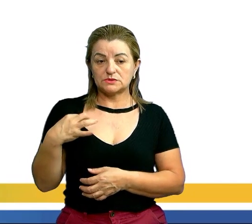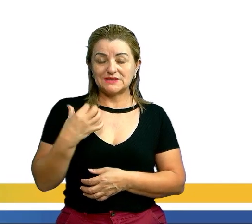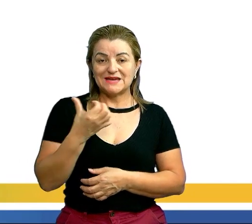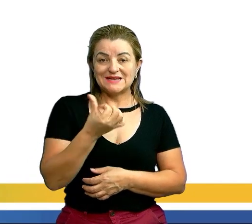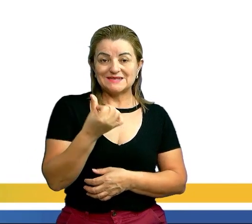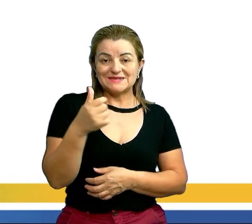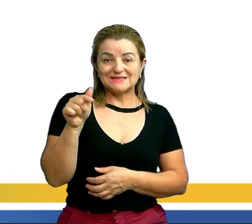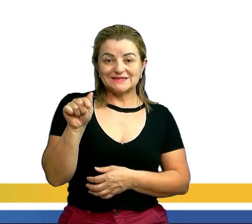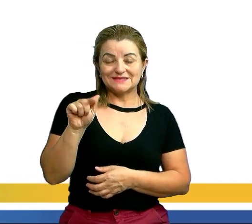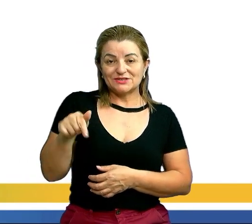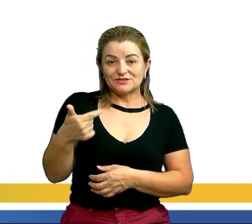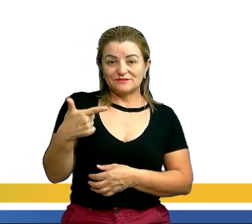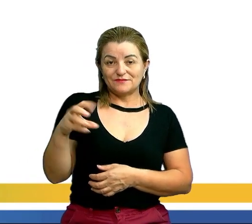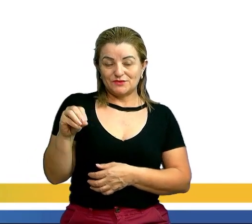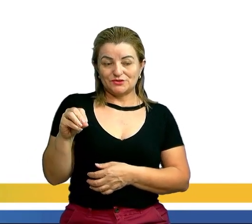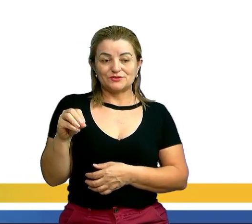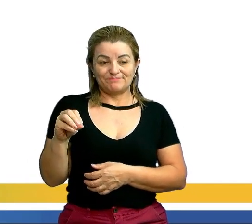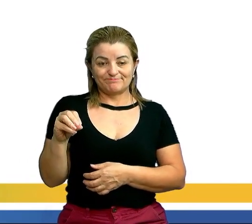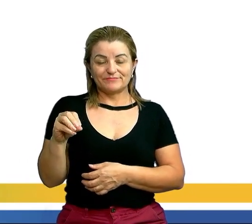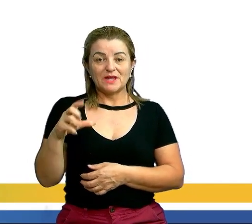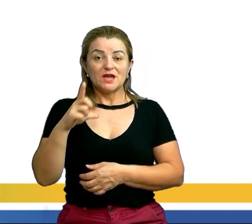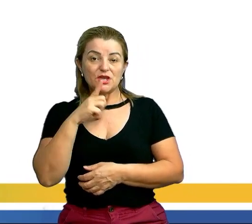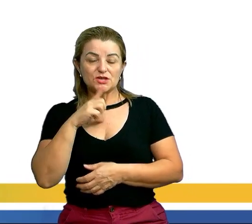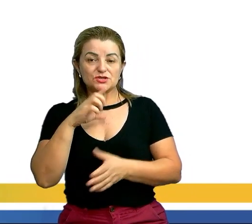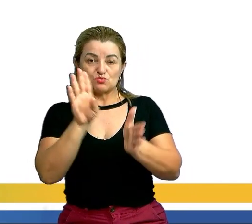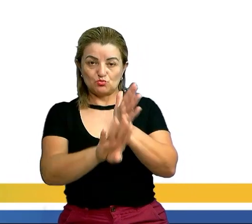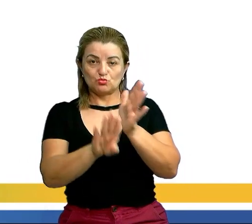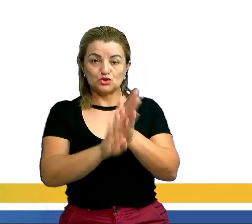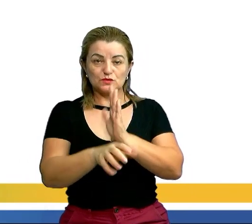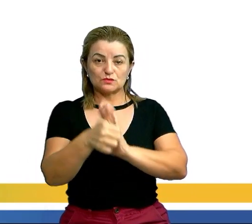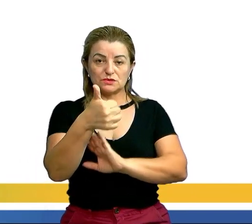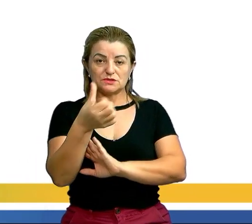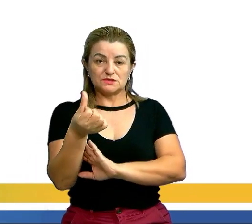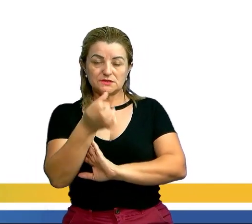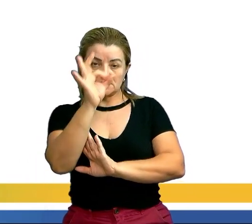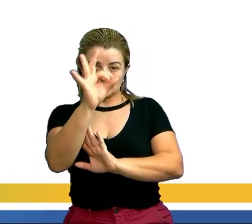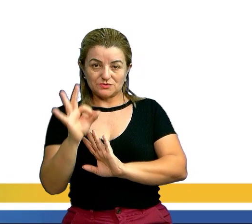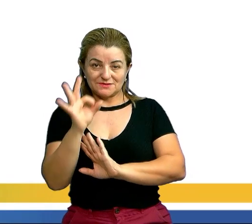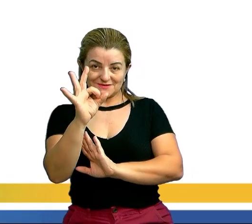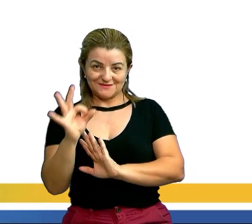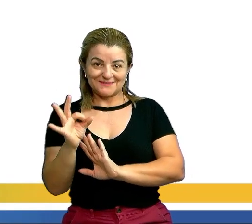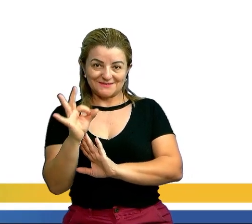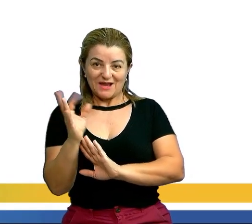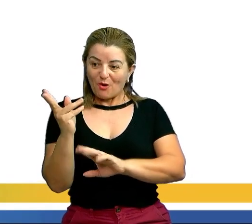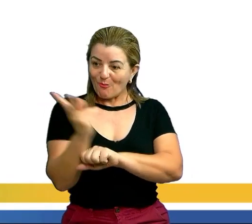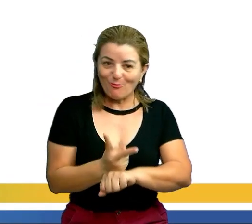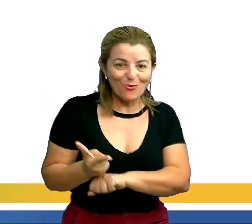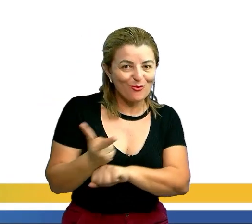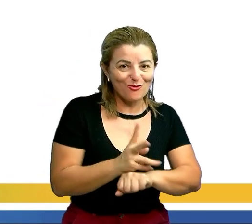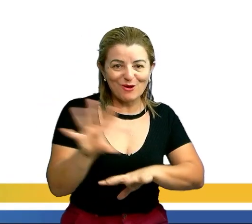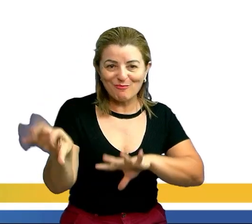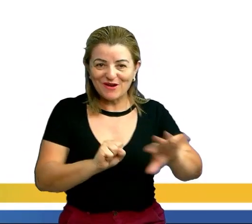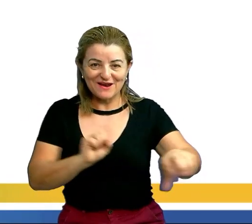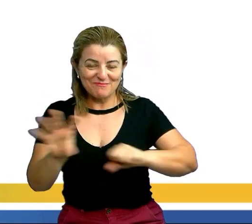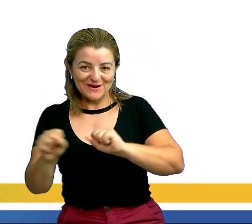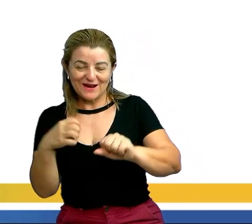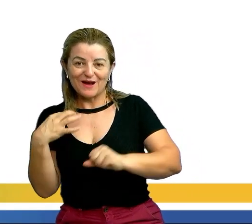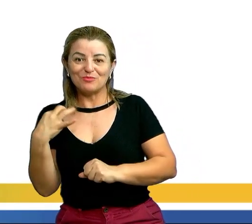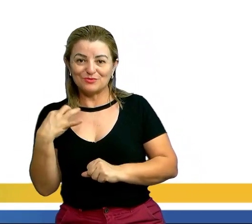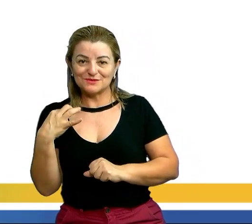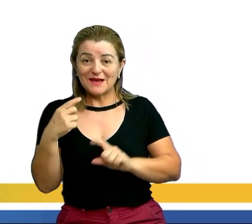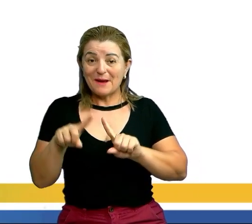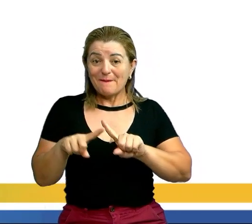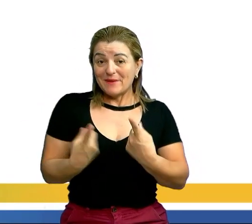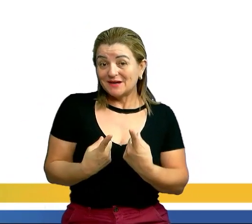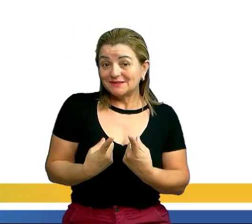desconto de 16%. Quando suas amigas souberam, correram para a loja. E tiveram a triste notícia que o